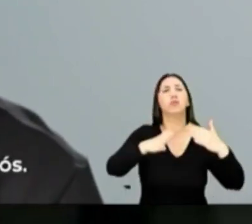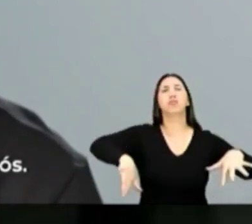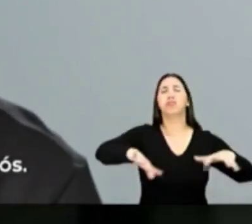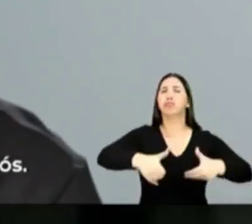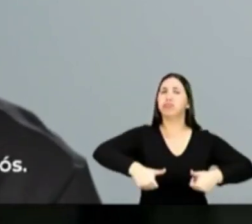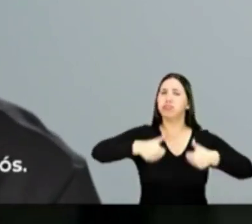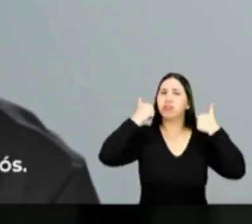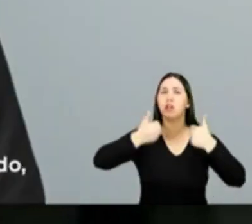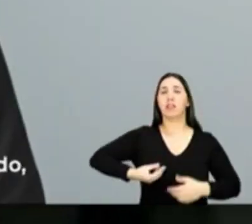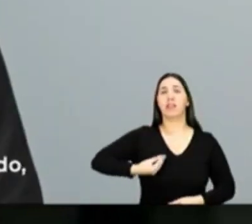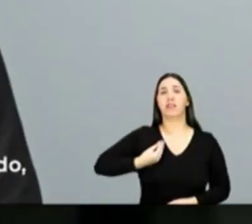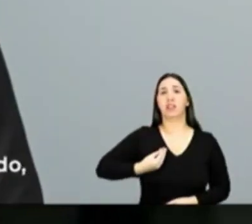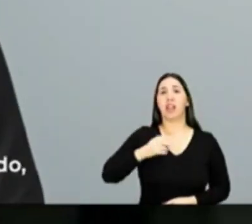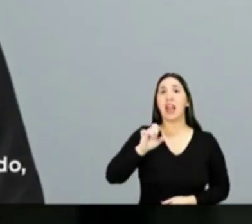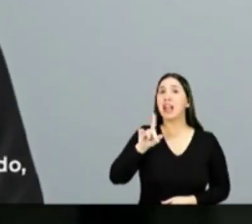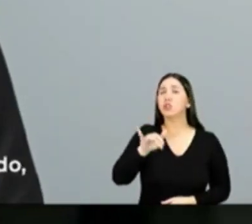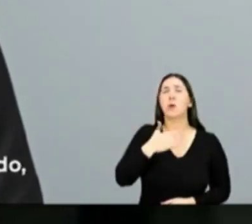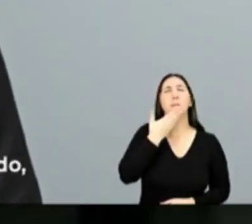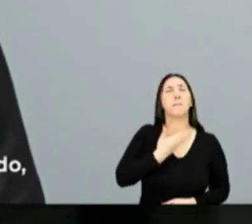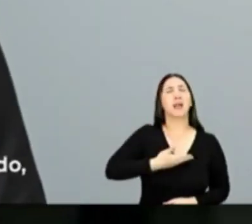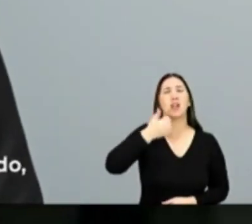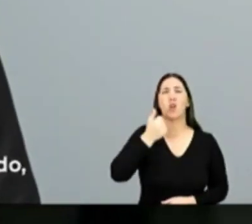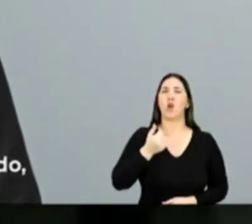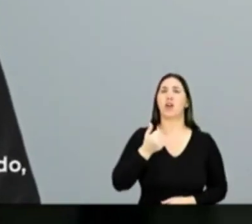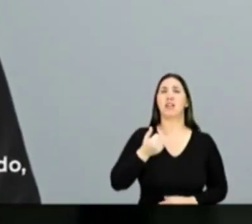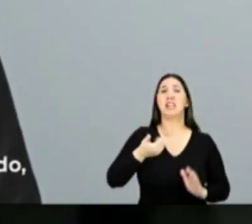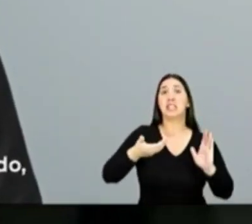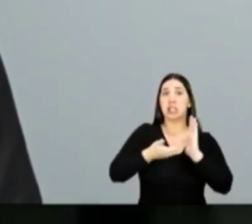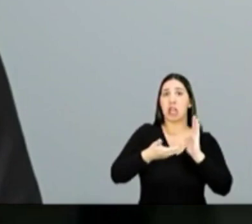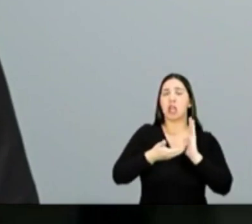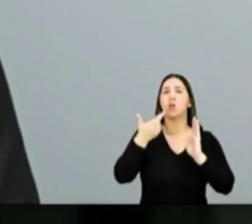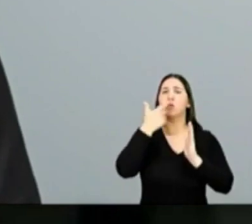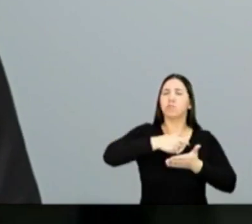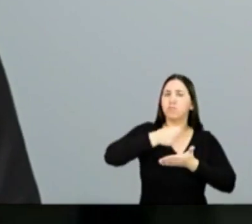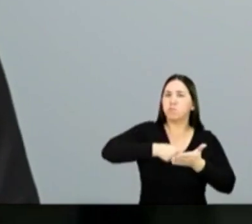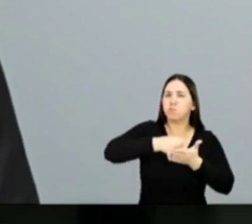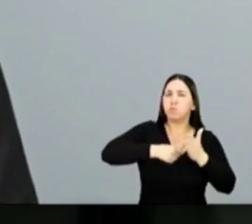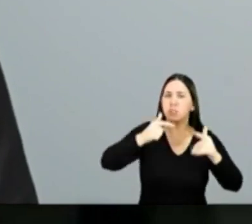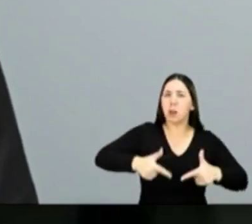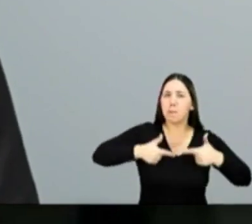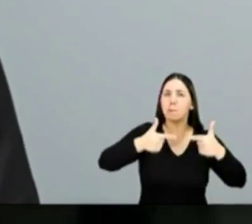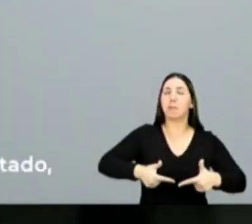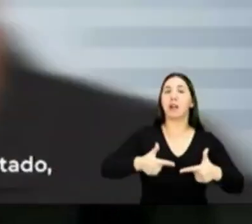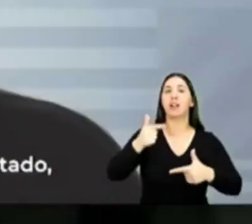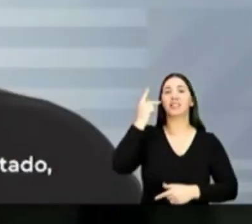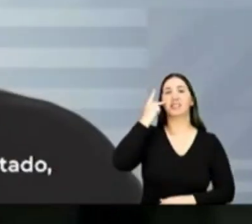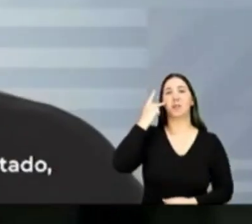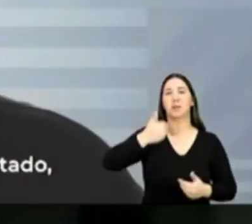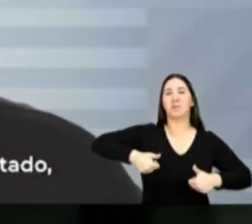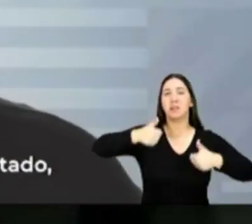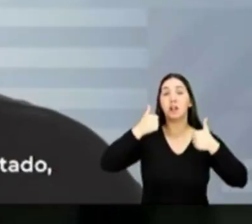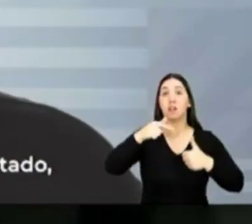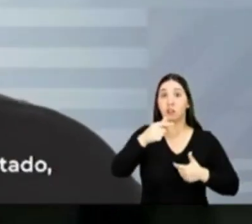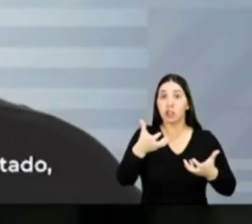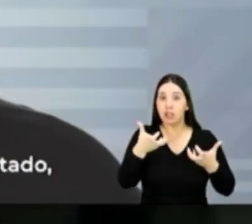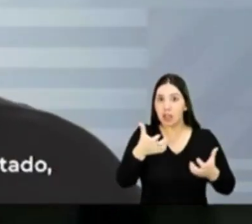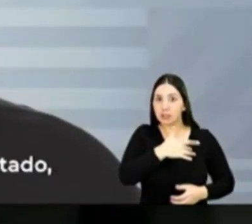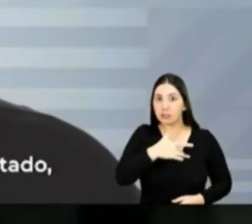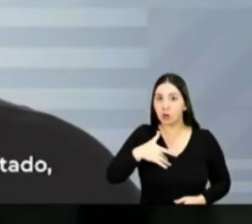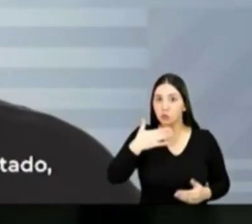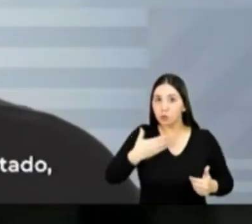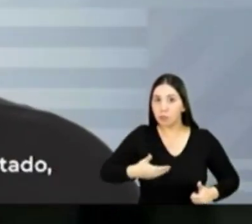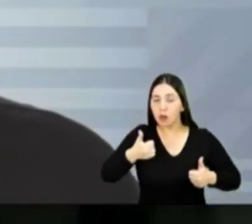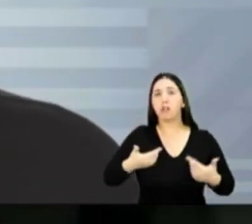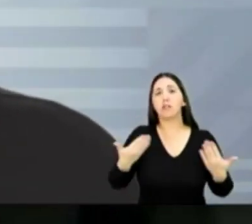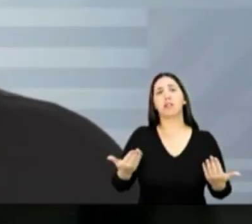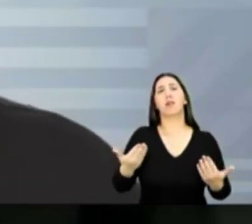melhorar a vida de todos nós. O Edson é melhor candidato para lá no Senado lutar pelos interesses de São Paulo. Se você quer uma saúde melhor para